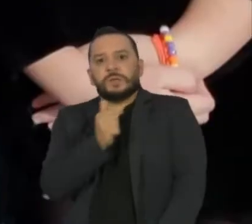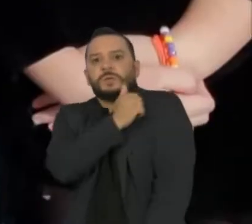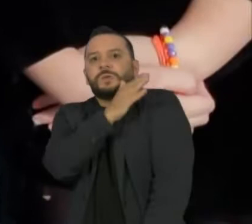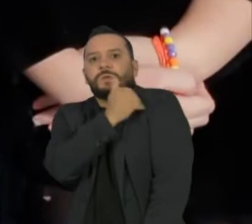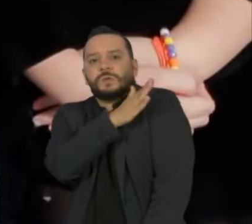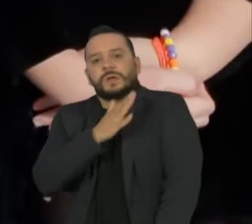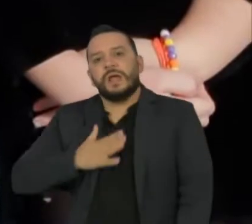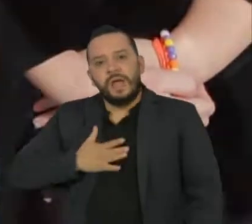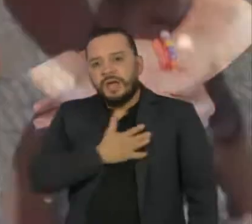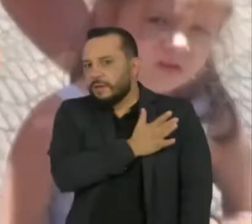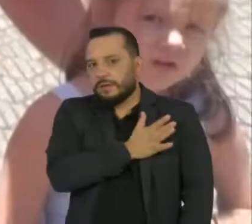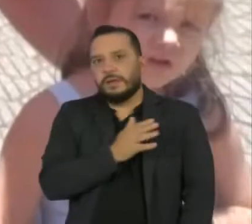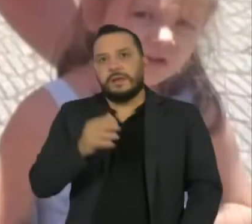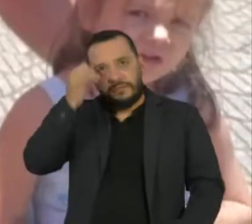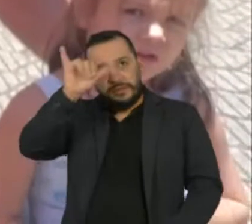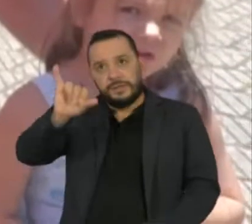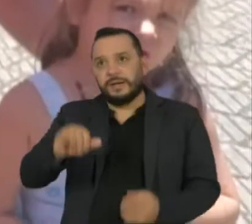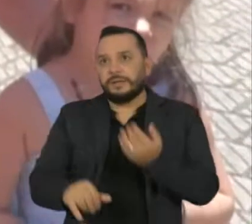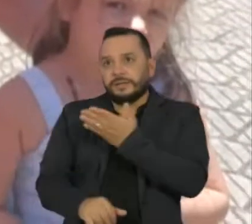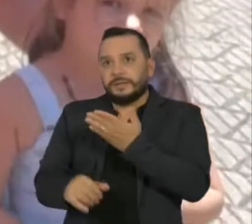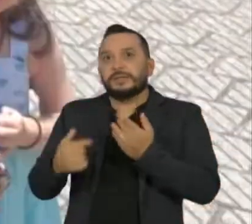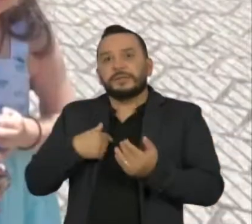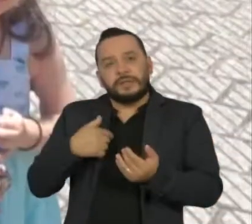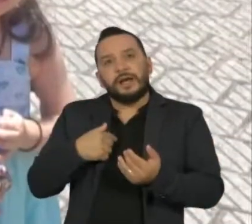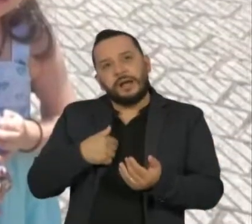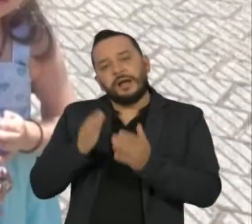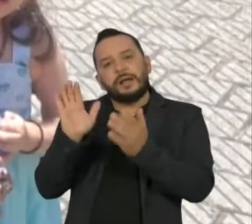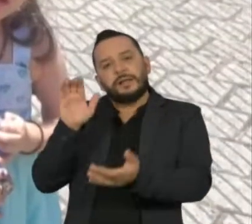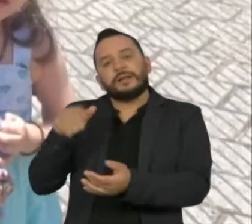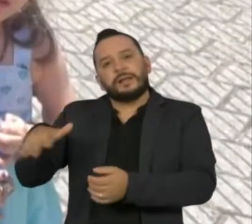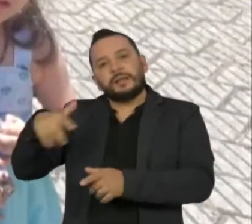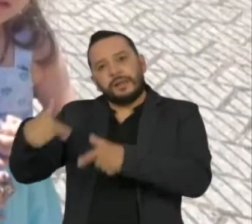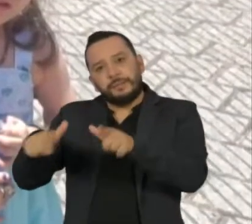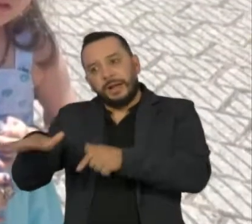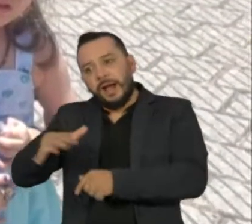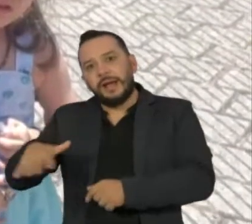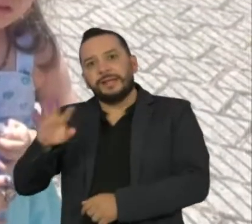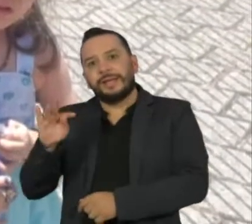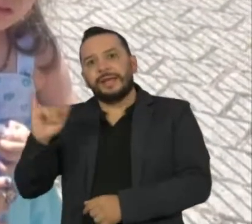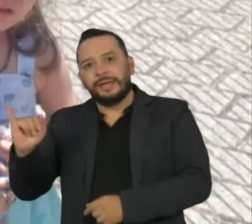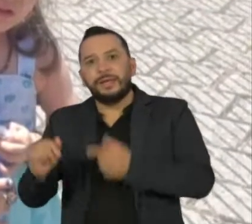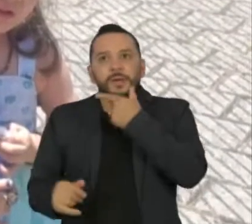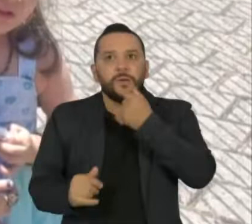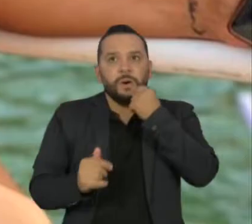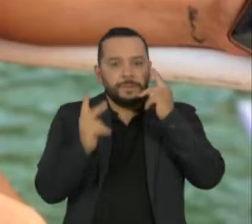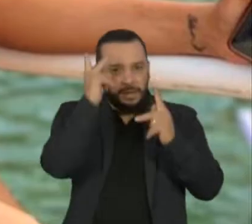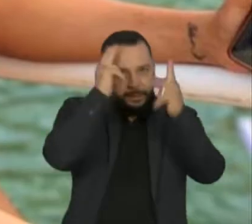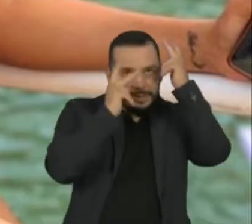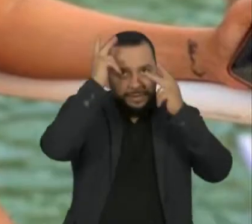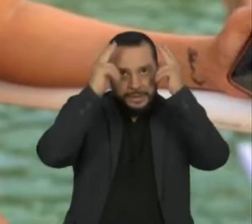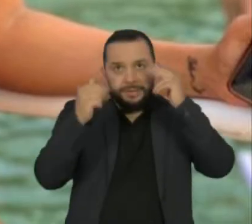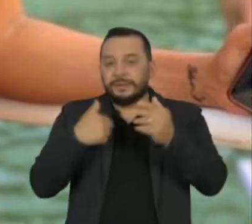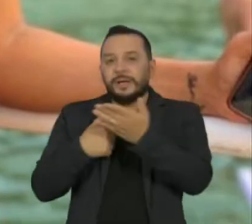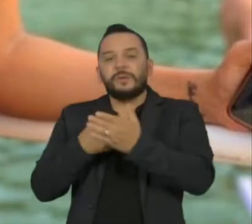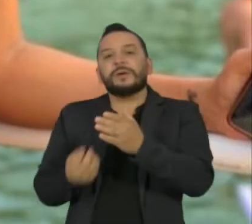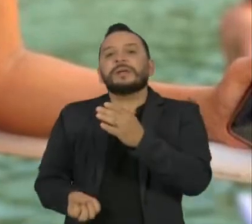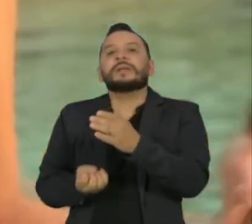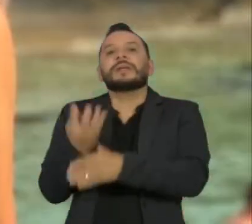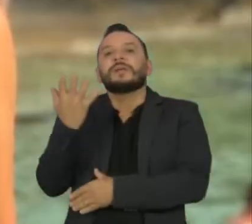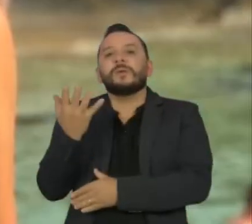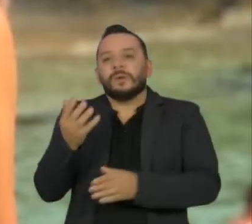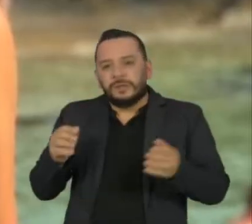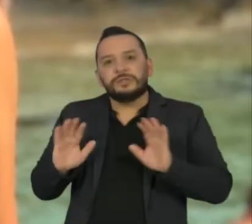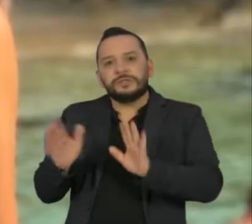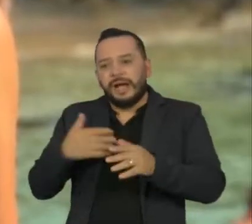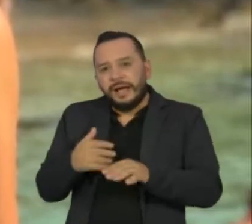sempre sofreu com os rótulos. Ela trabalha na área de tecnologia e ele é cabeleireiro. Decidiram então criar os filhos sem